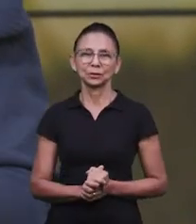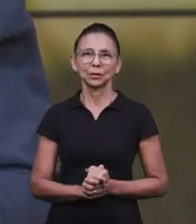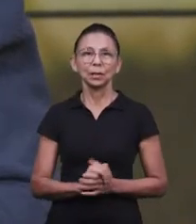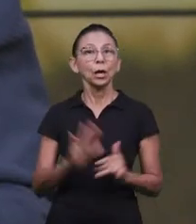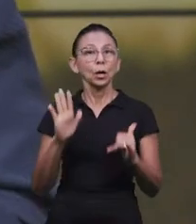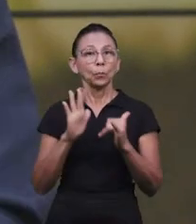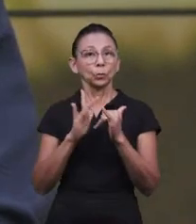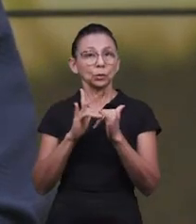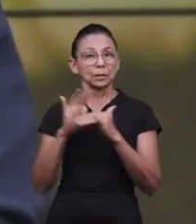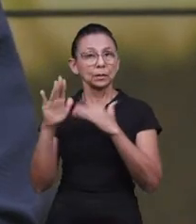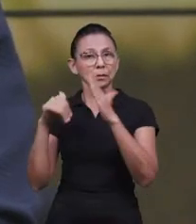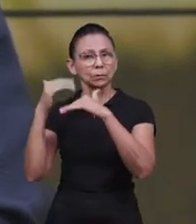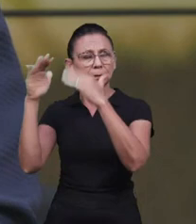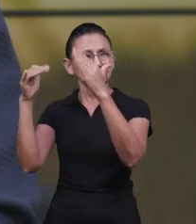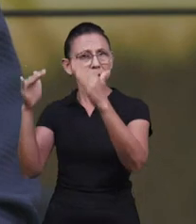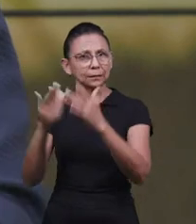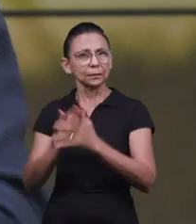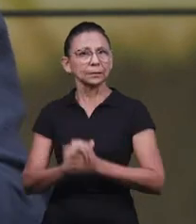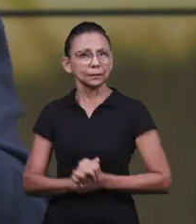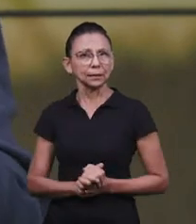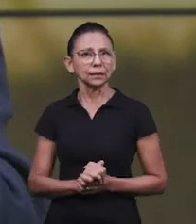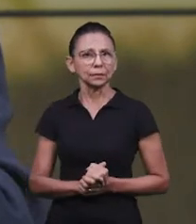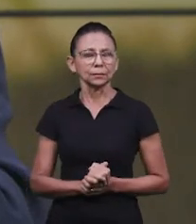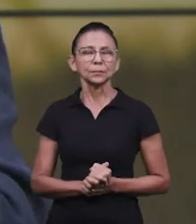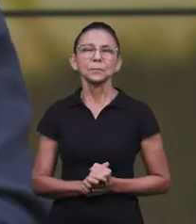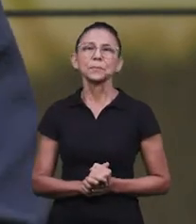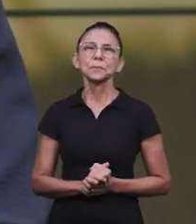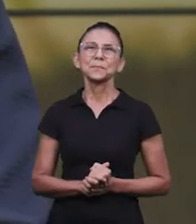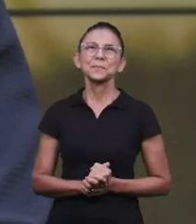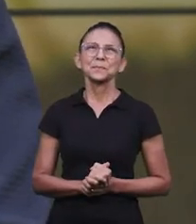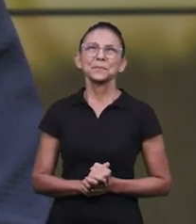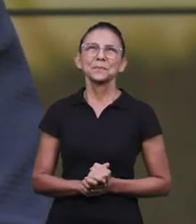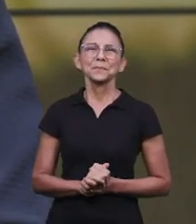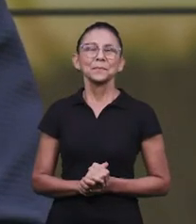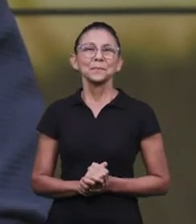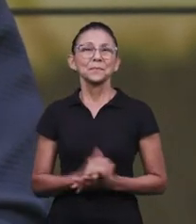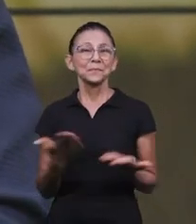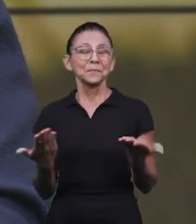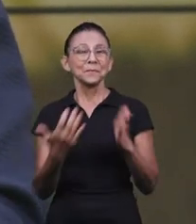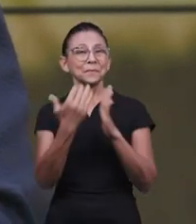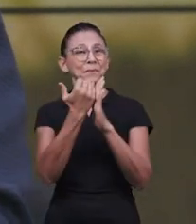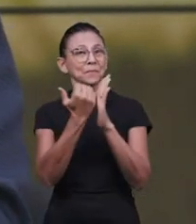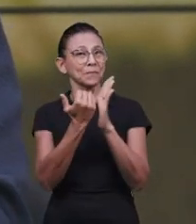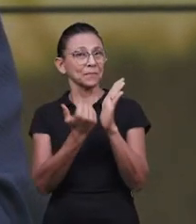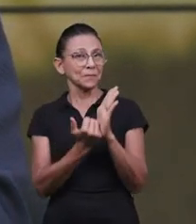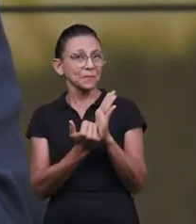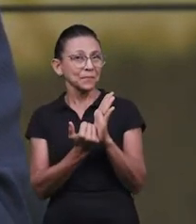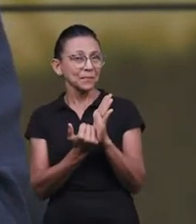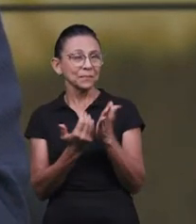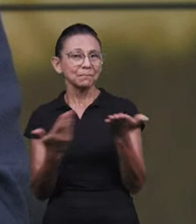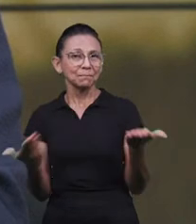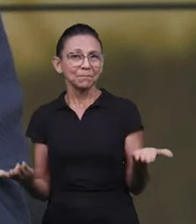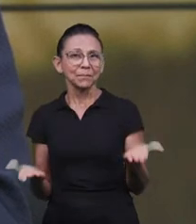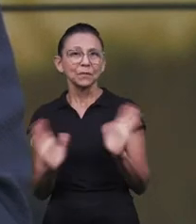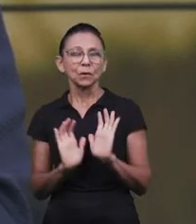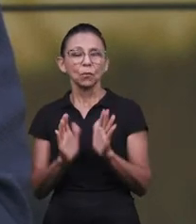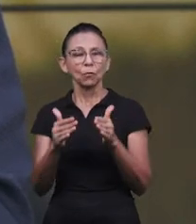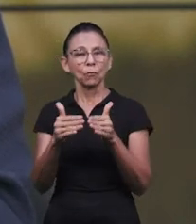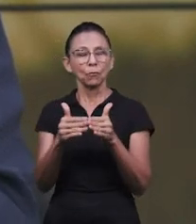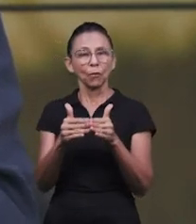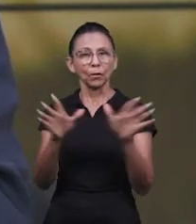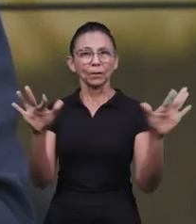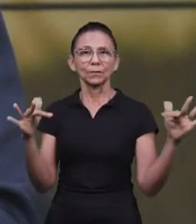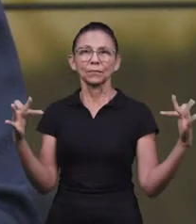ampliação do alcance do nosso canal, para que a palavra de Deus chegue a mais pessoas. Mas esse programa é um programa que tem